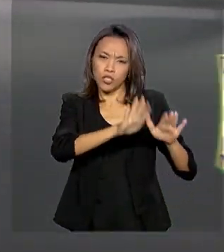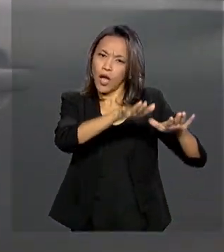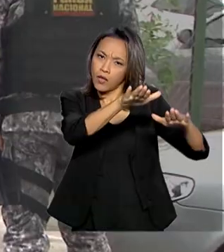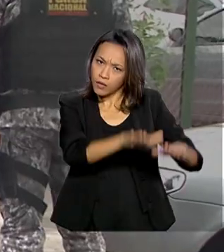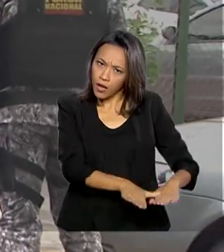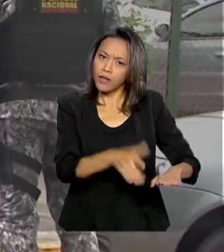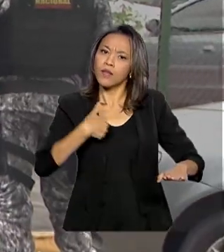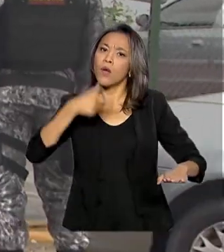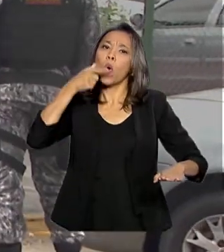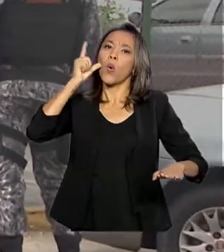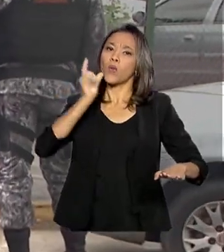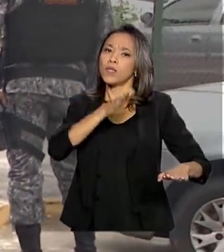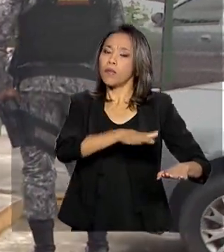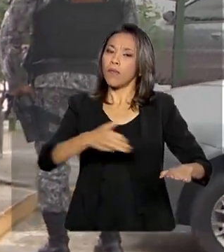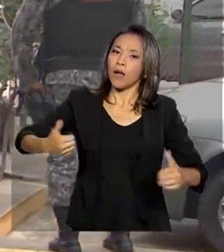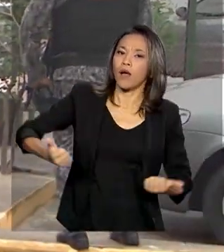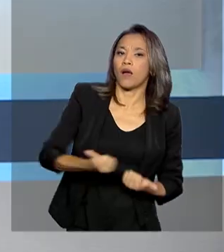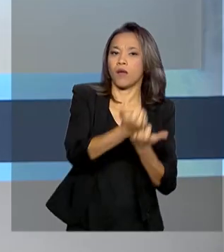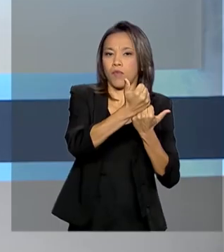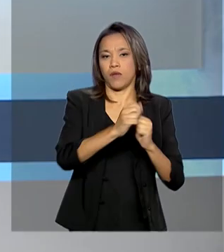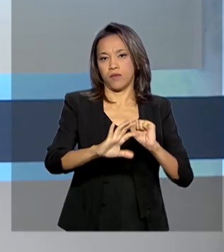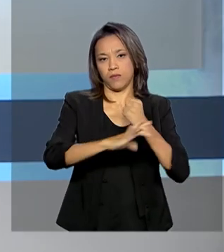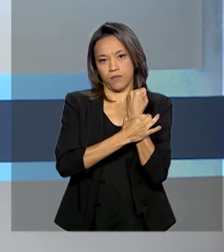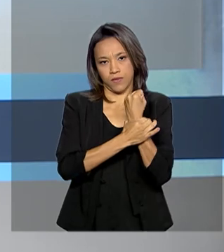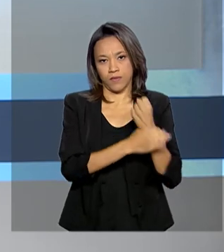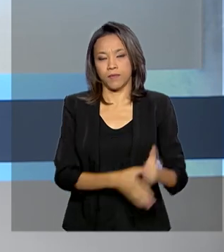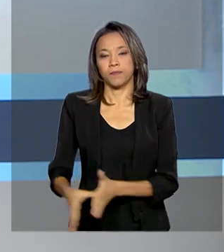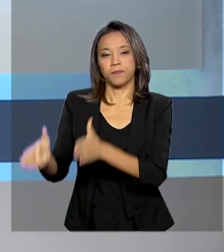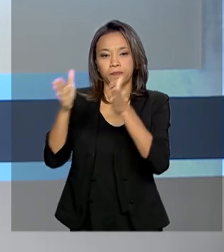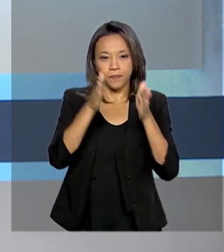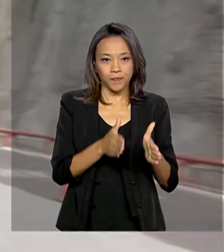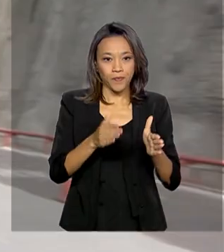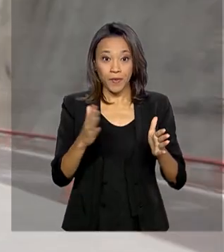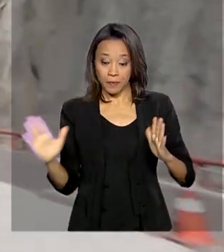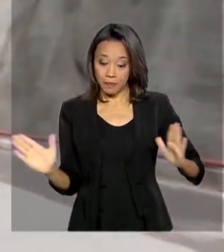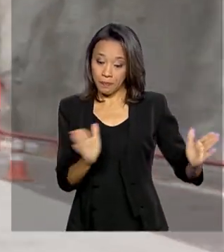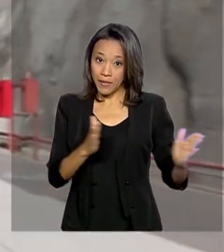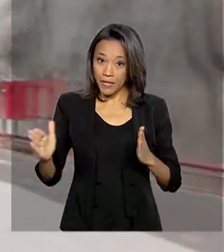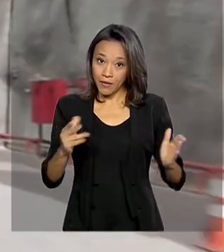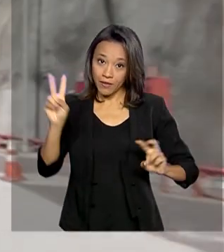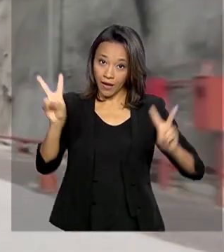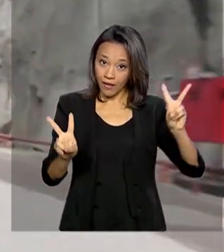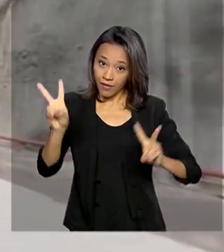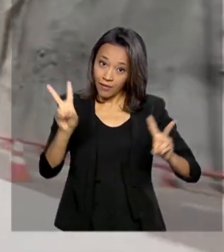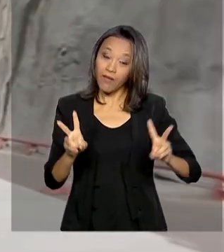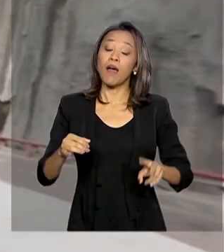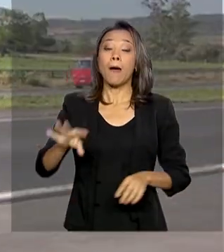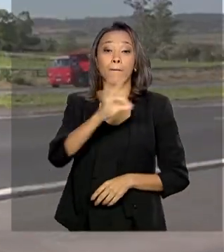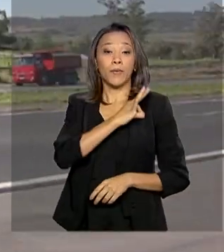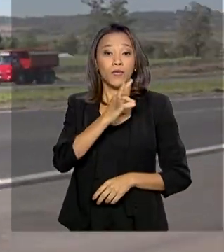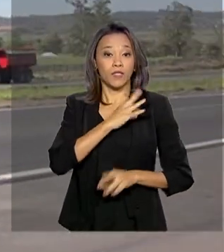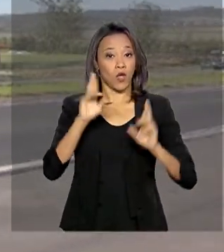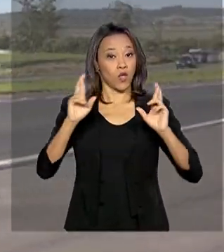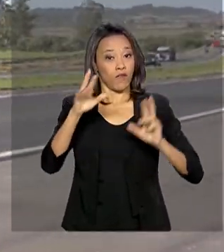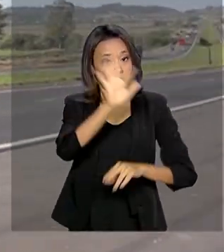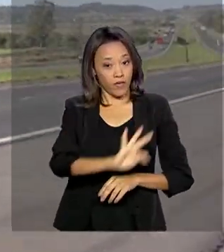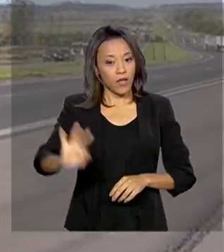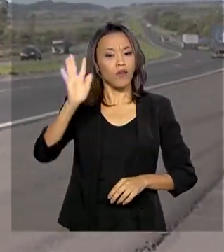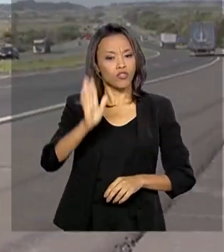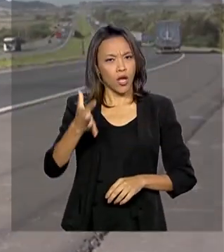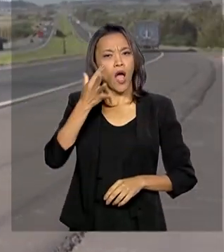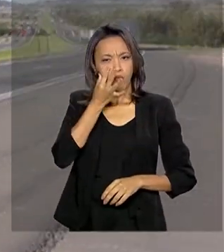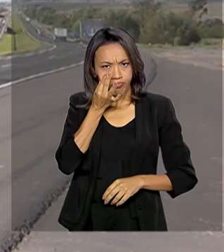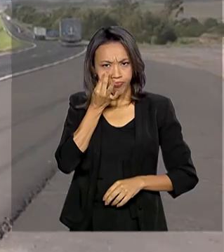desde ontem, para reforçar a segurança. Operação Carnaval. Polícia Rodoviária Federal já está nas principais